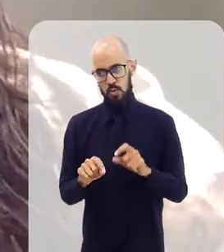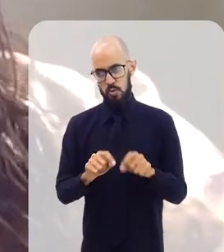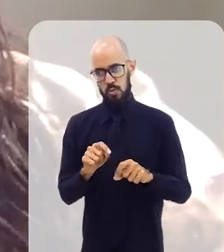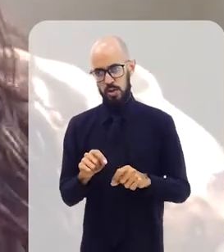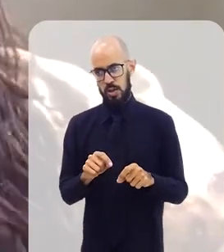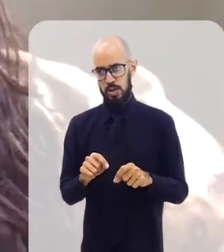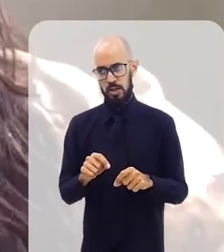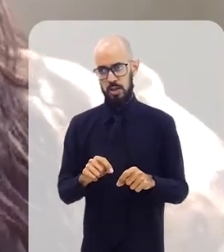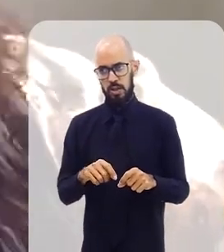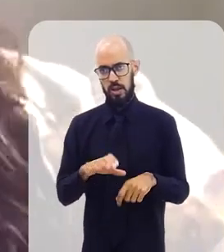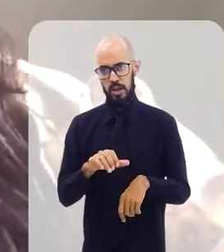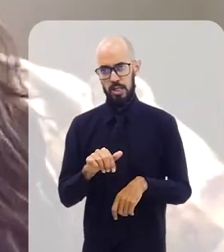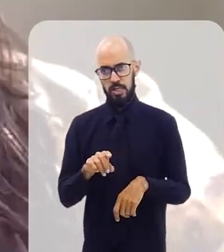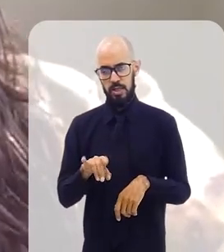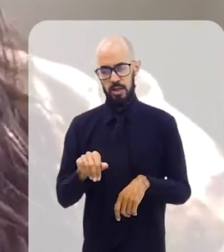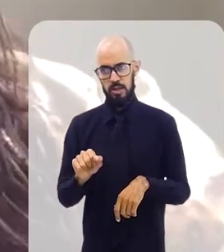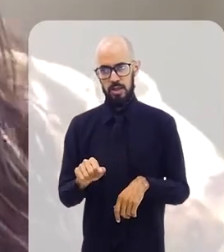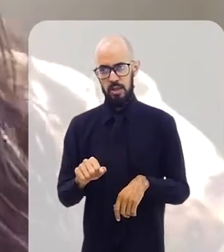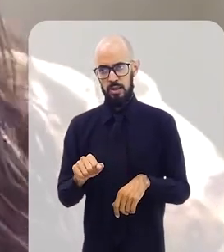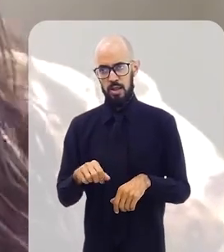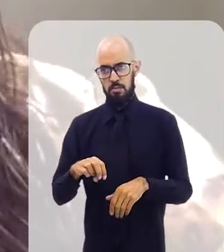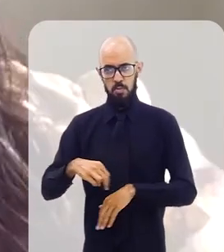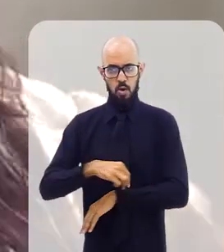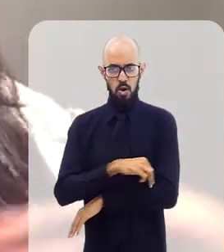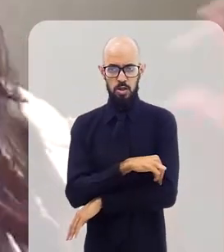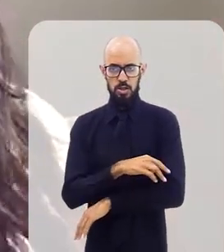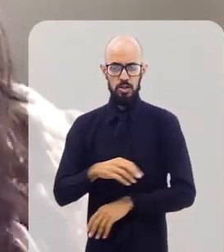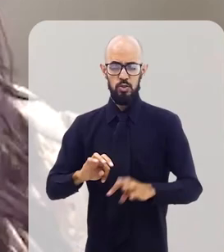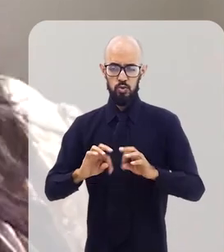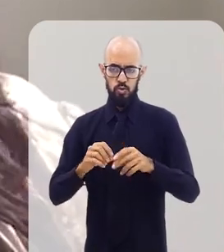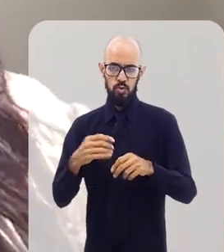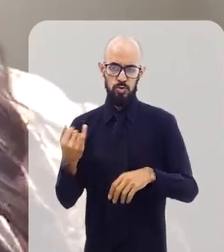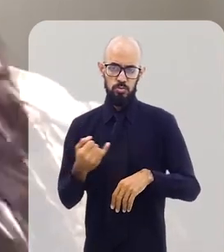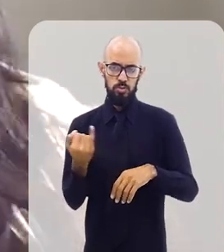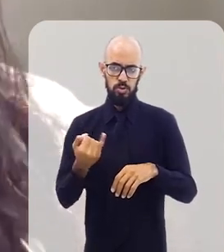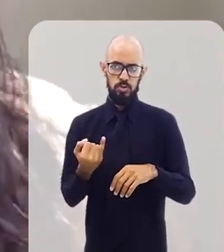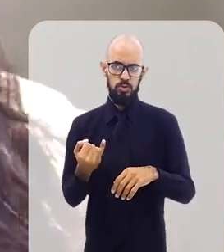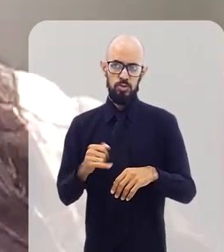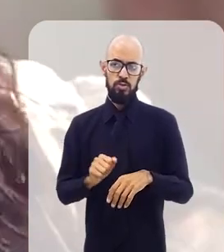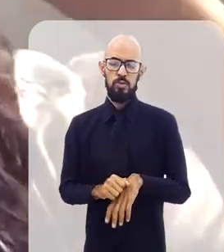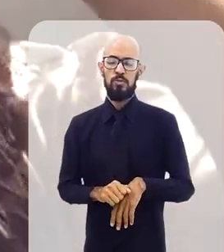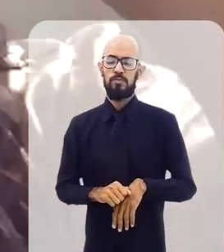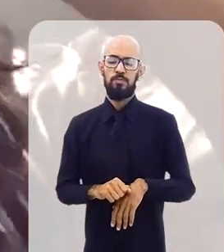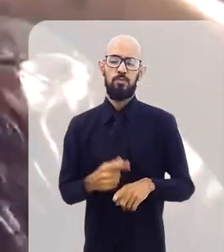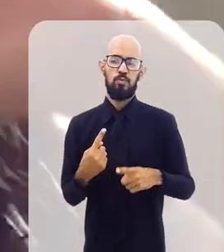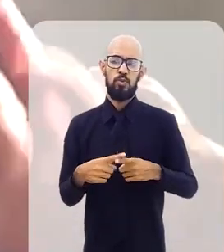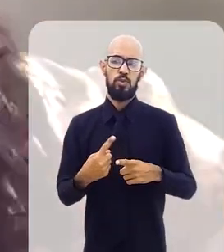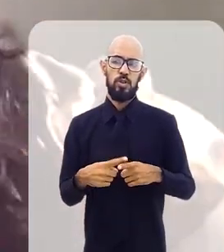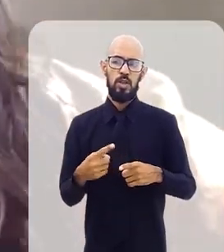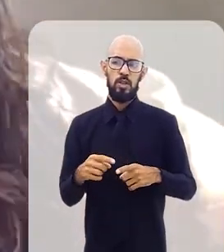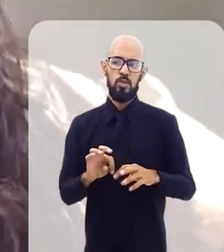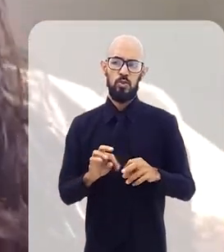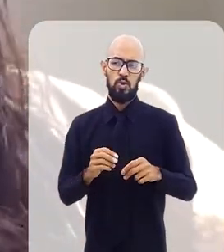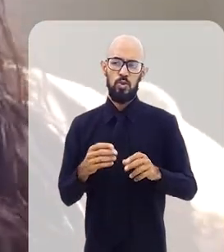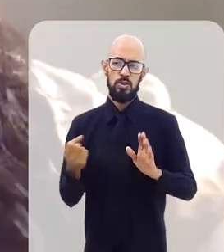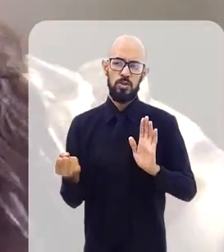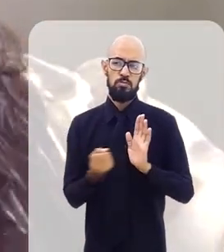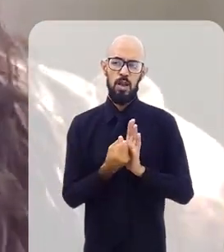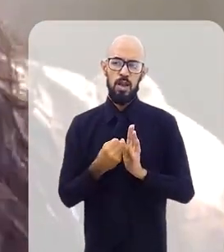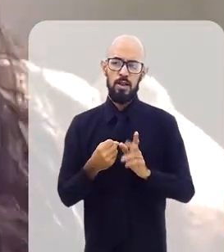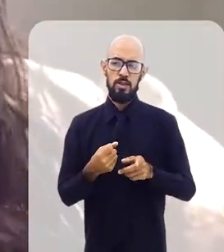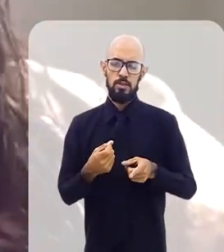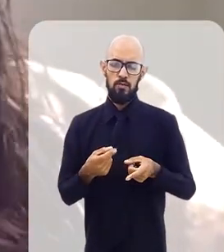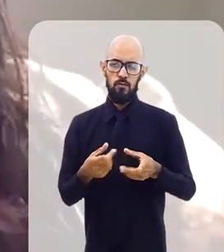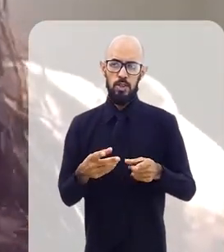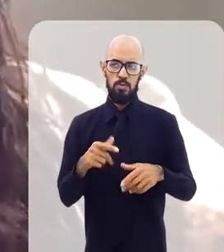parte, pensando na cadeia da moda e em toda importância que ela tem, assim, desde o micro e pequeno até as grandes marcas que exportam um montão